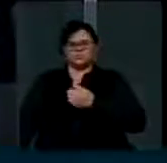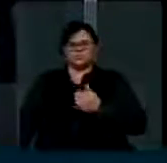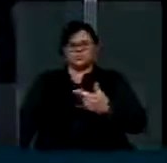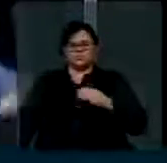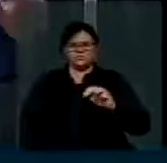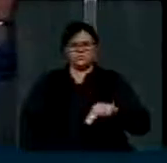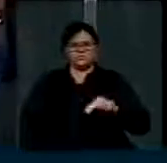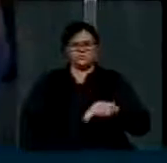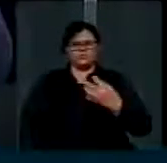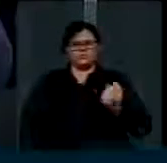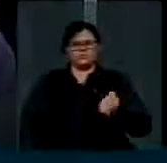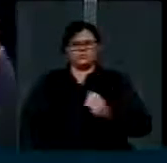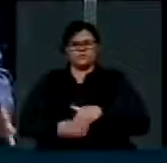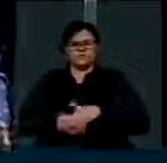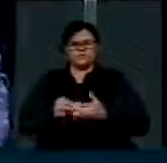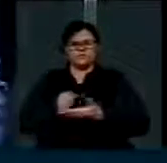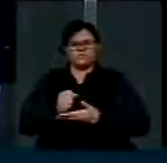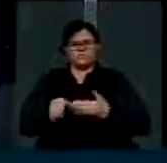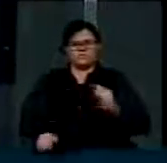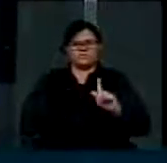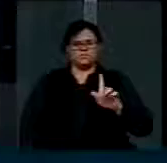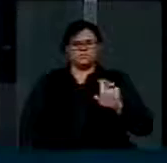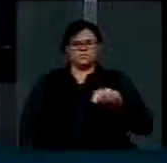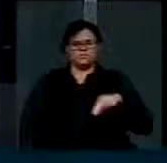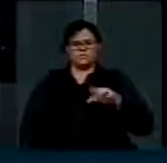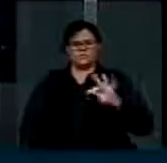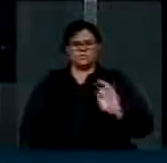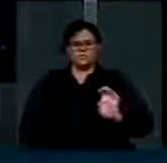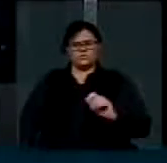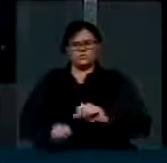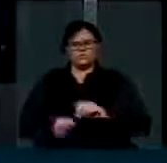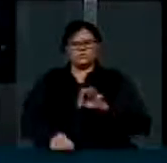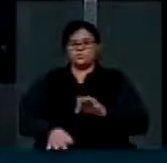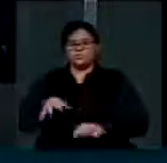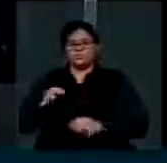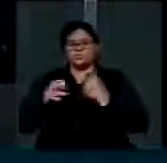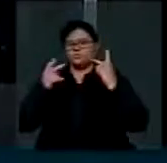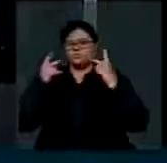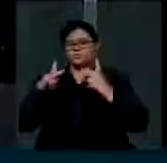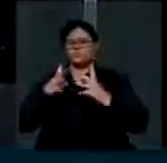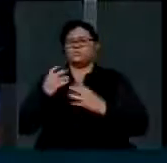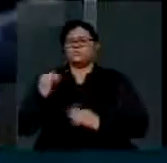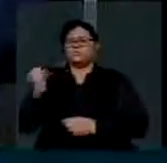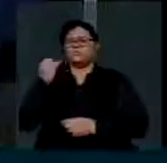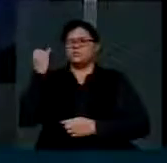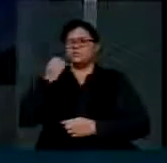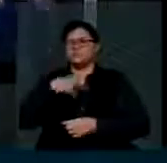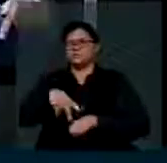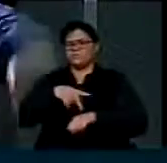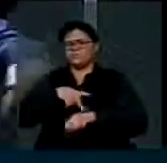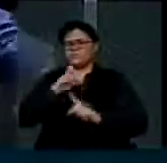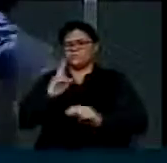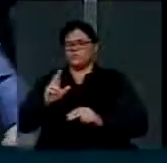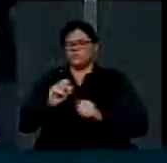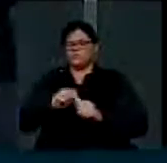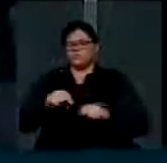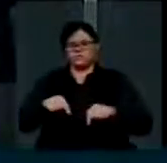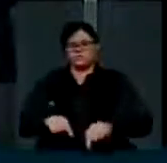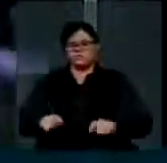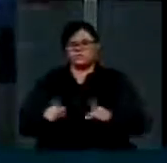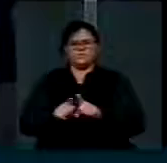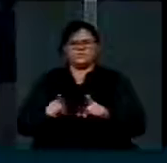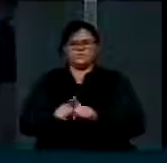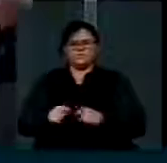o PIB salarial dos agentes comunitários de saúde e endemias para fazer justiça com a categoria tão importante do país, como vamos fazer a justiça hoje,